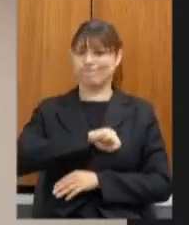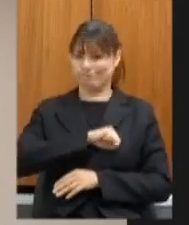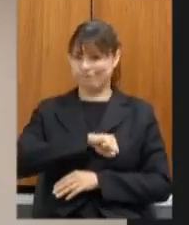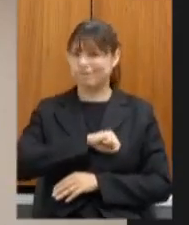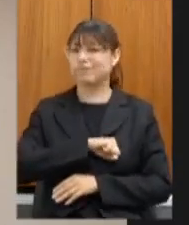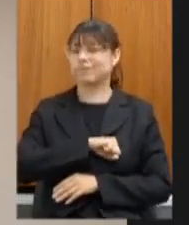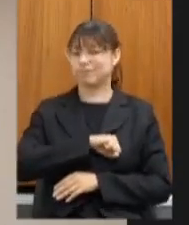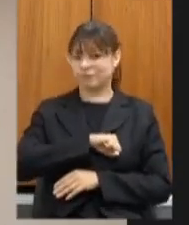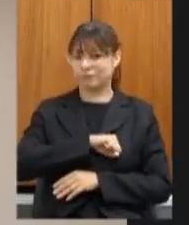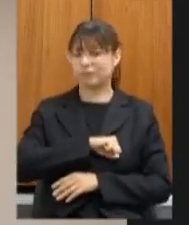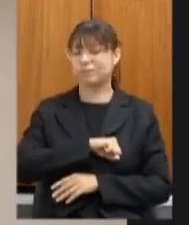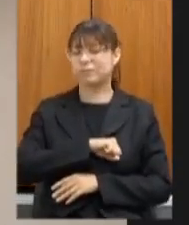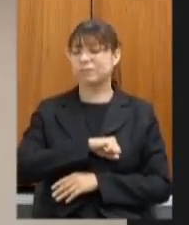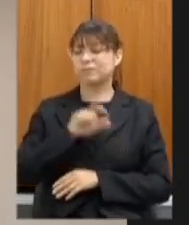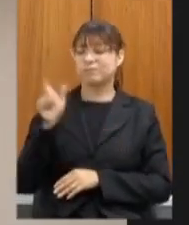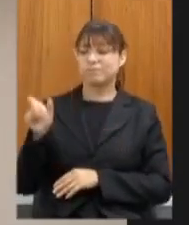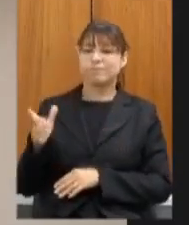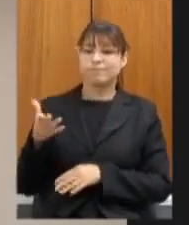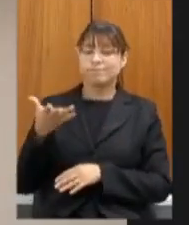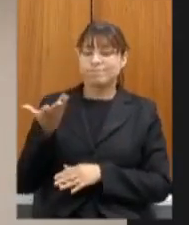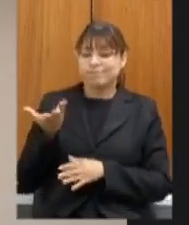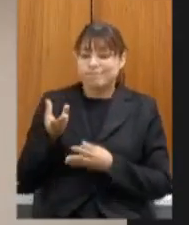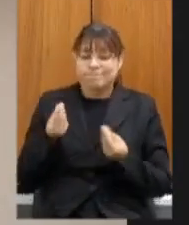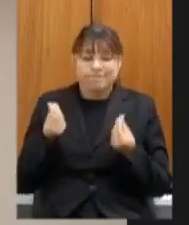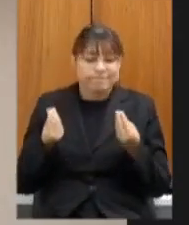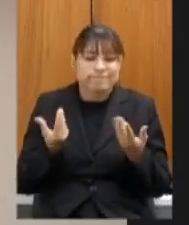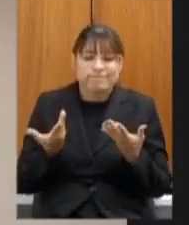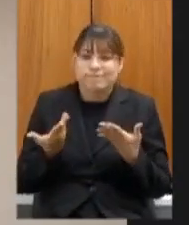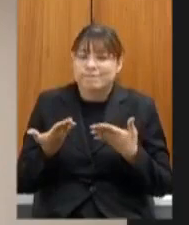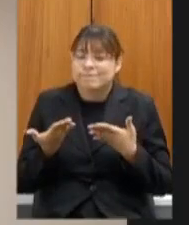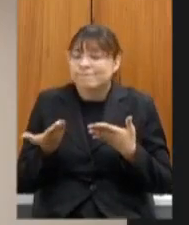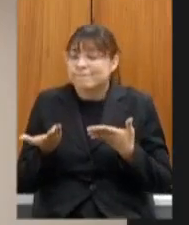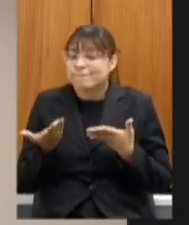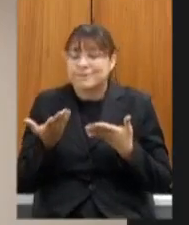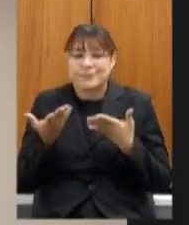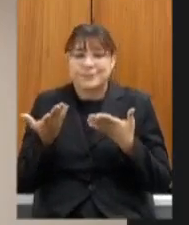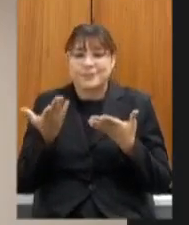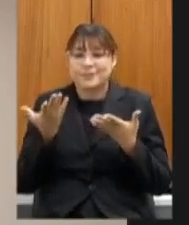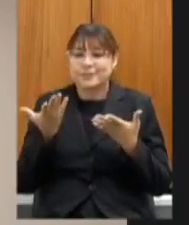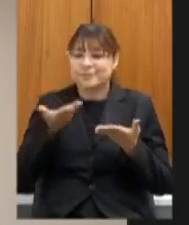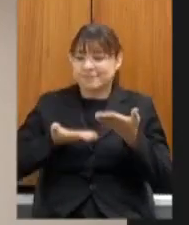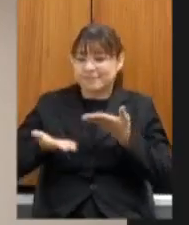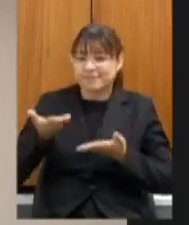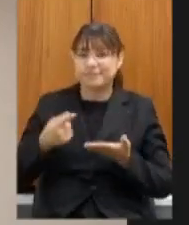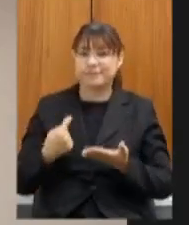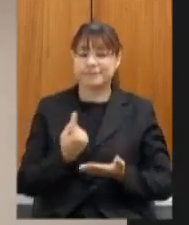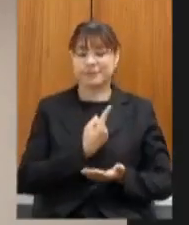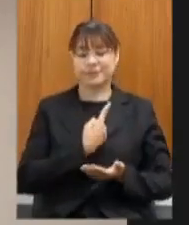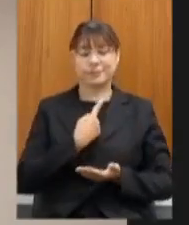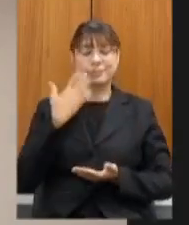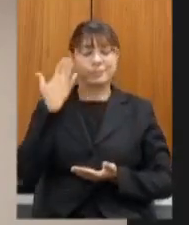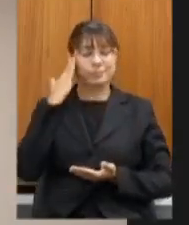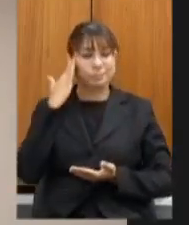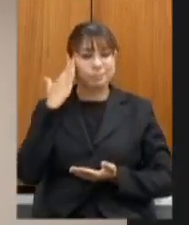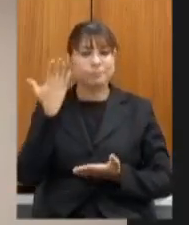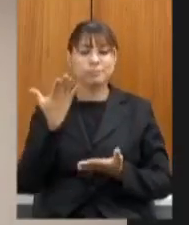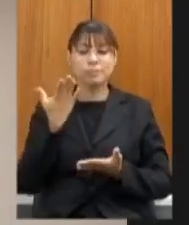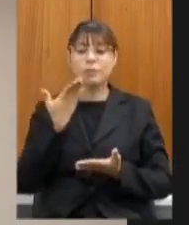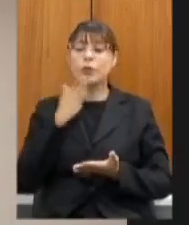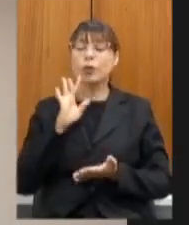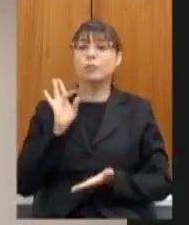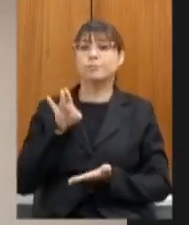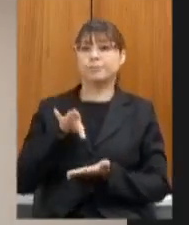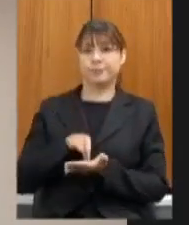você foi muito sensível em nos atender em entender a realidade